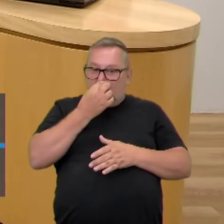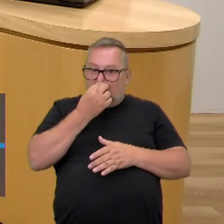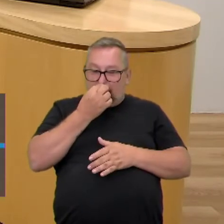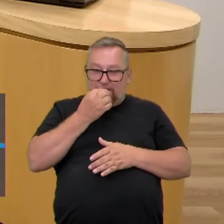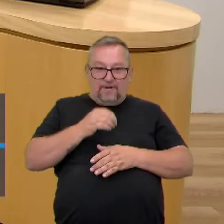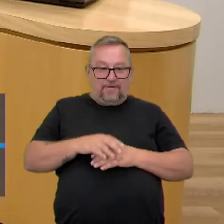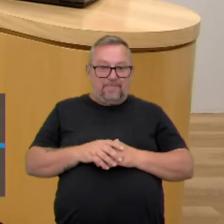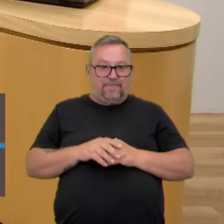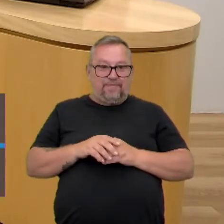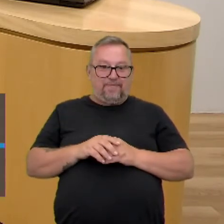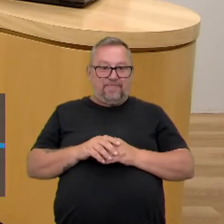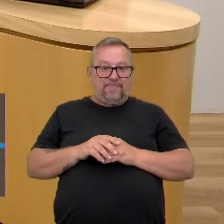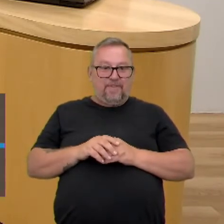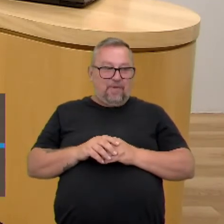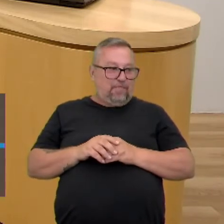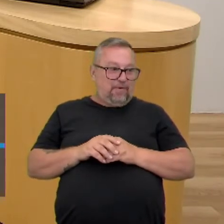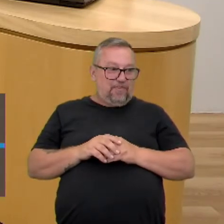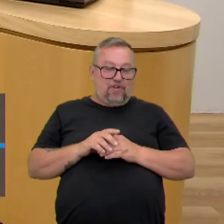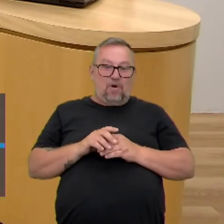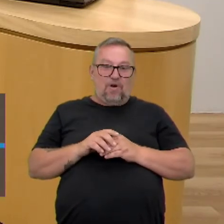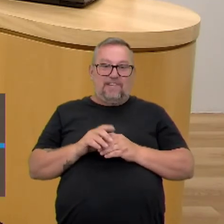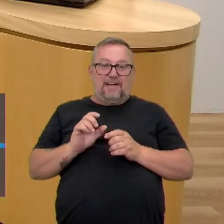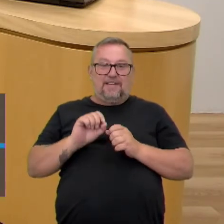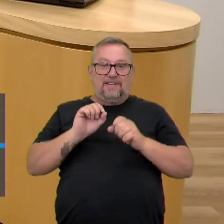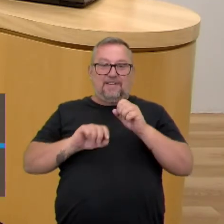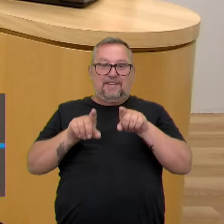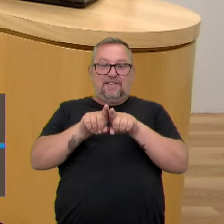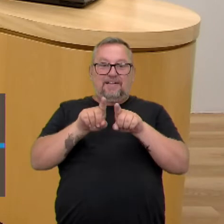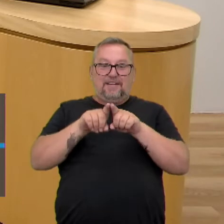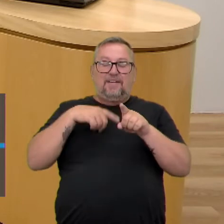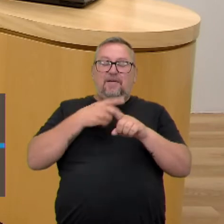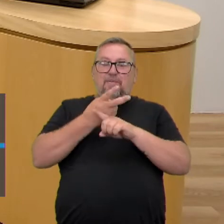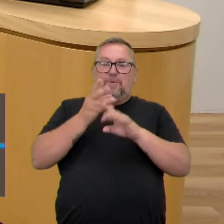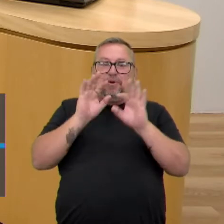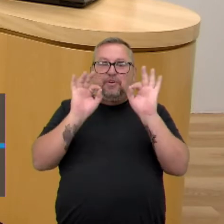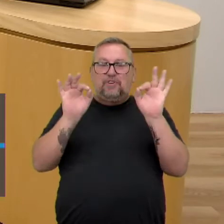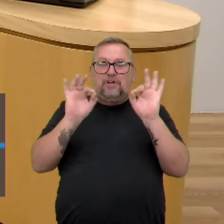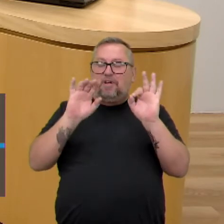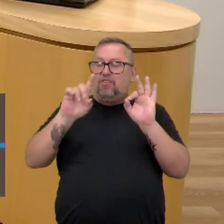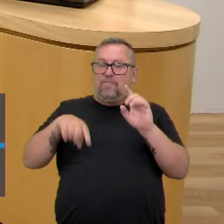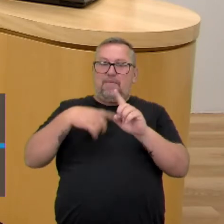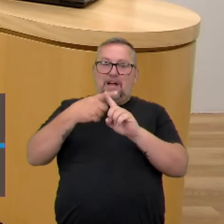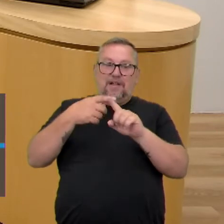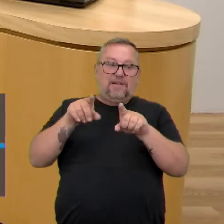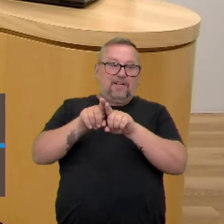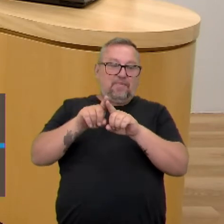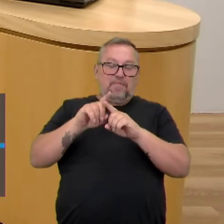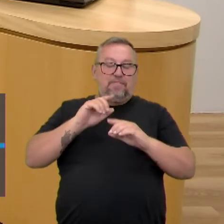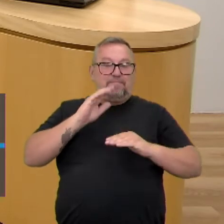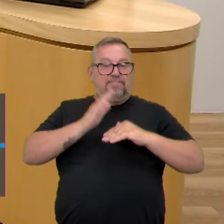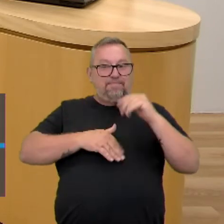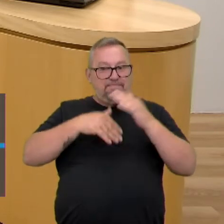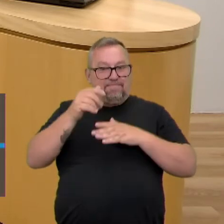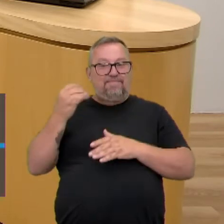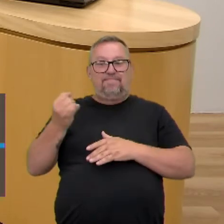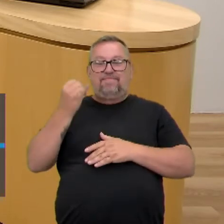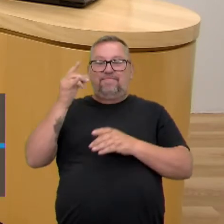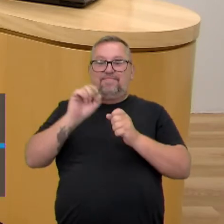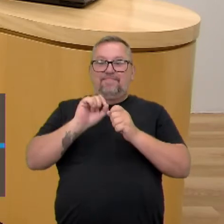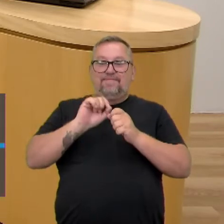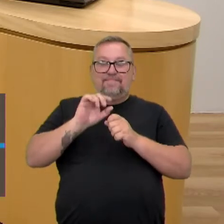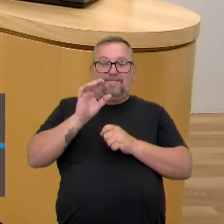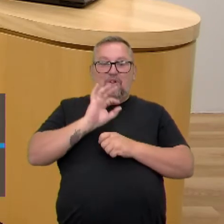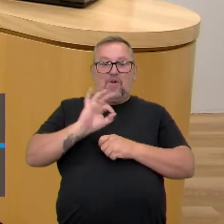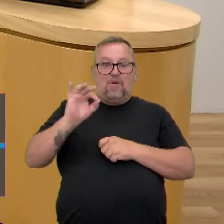Ou, às vezes, querendo rebuscar demais. Isso. Desenvolver essa habilidade é fundamental para fazer bons